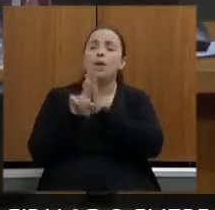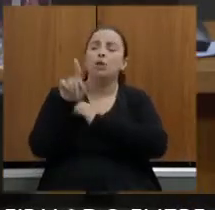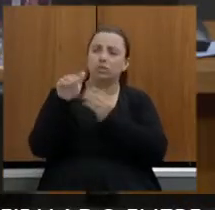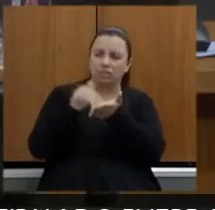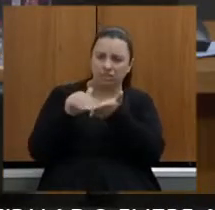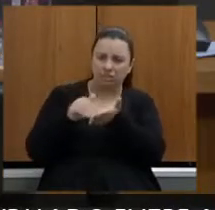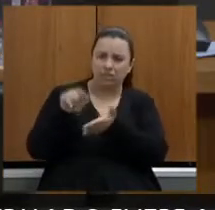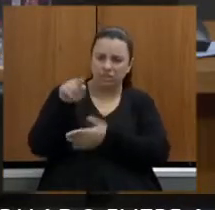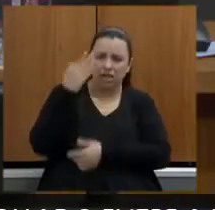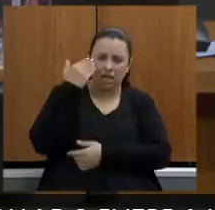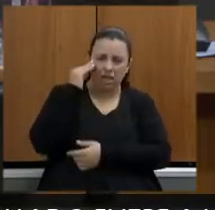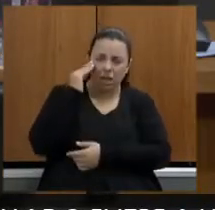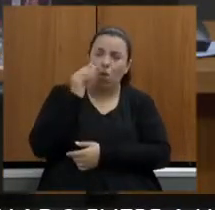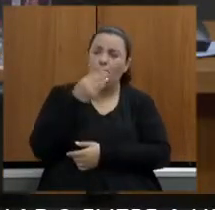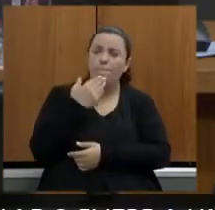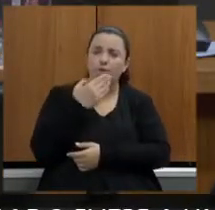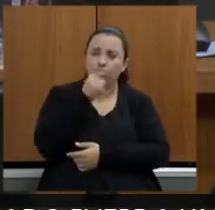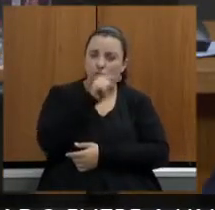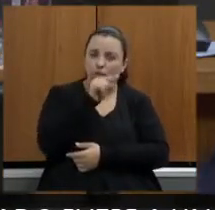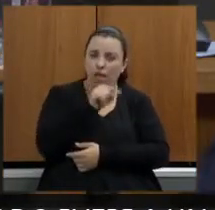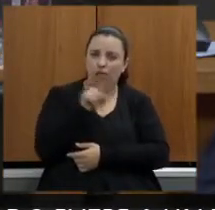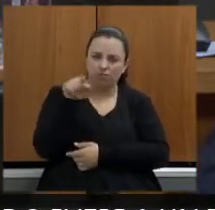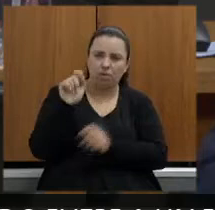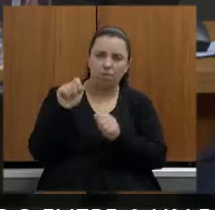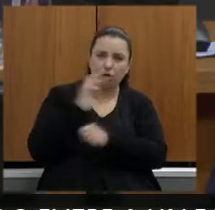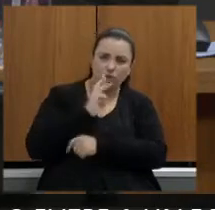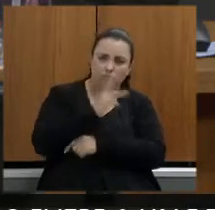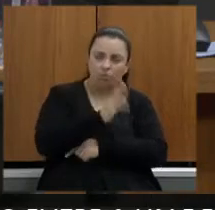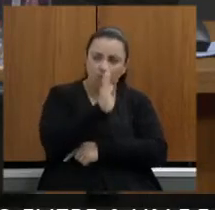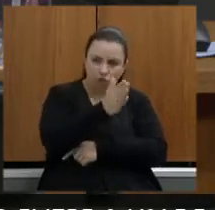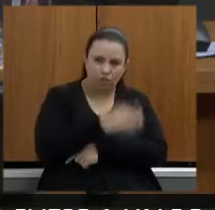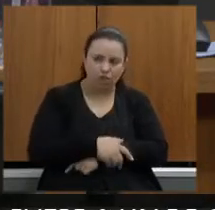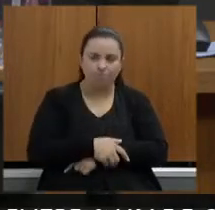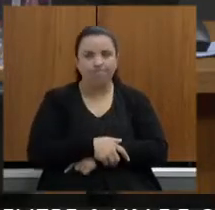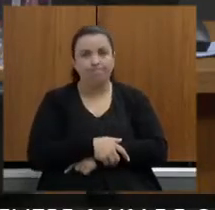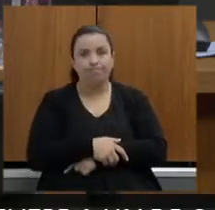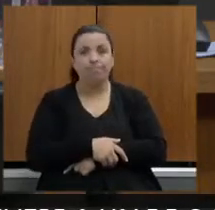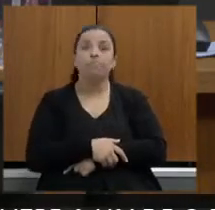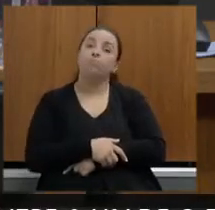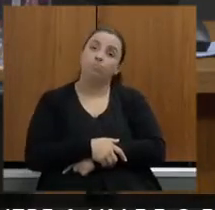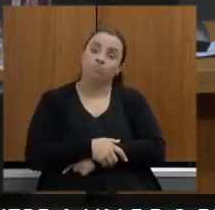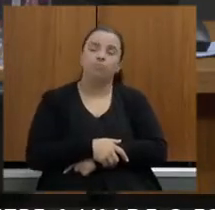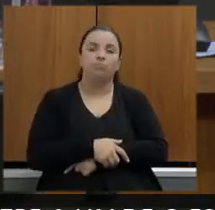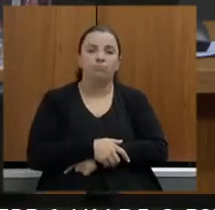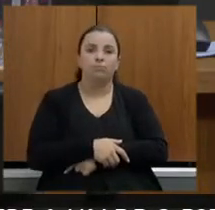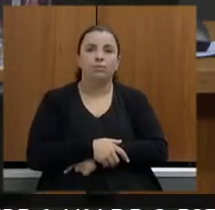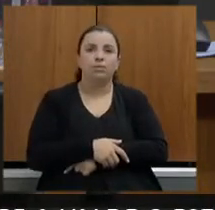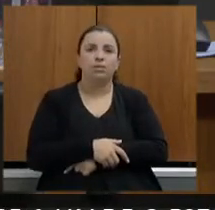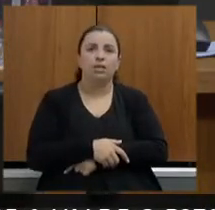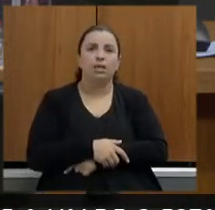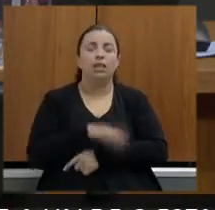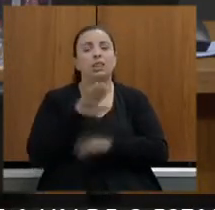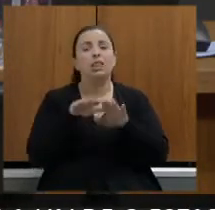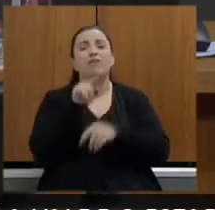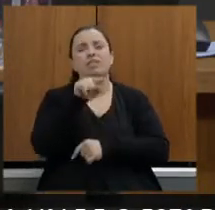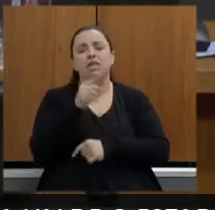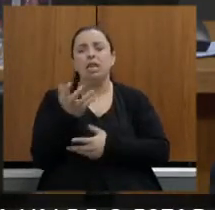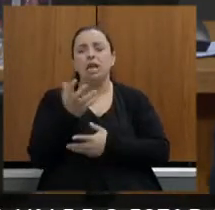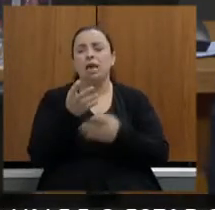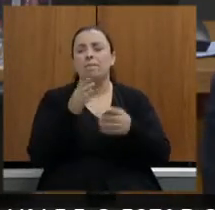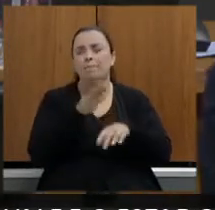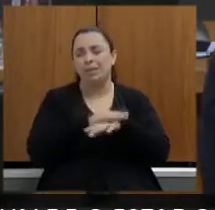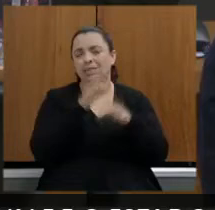solicitação do deputado charles santos e está em condições de respondê-la talvez depois queira detalhar mas como ele